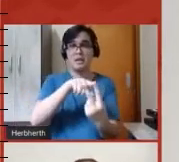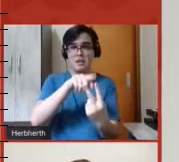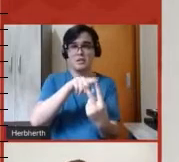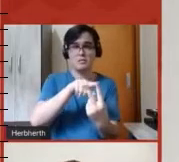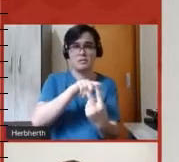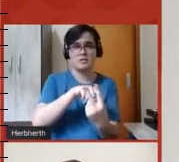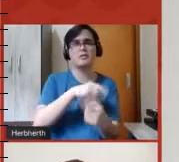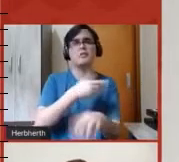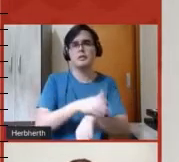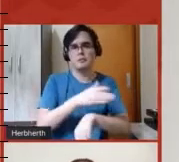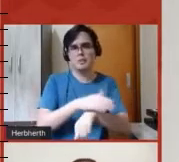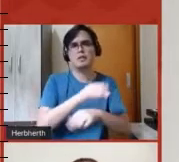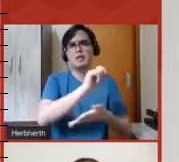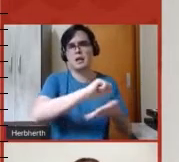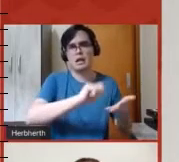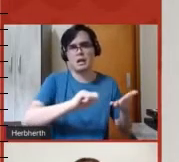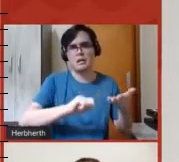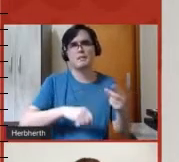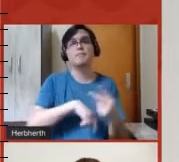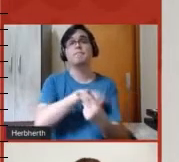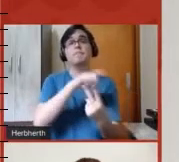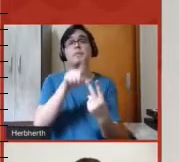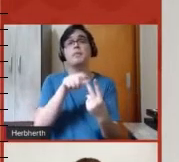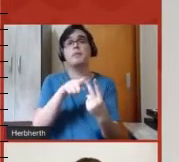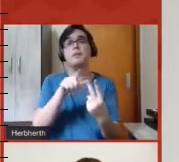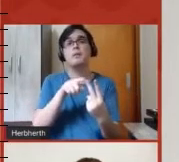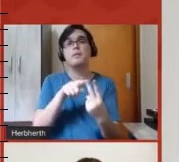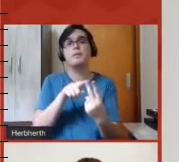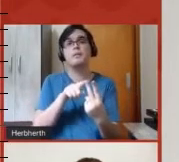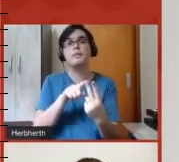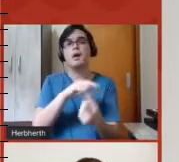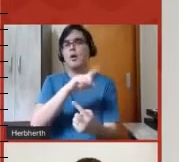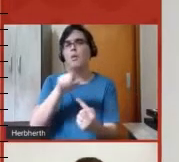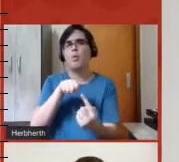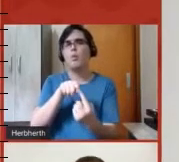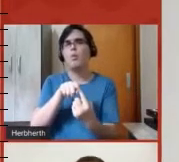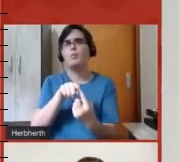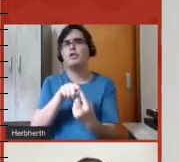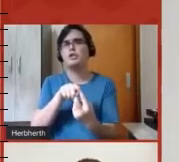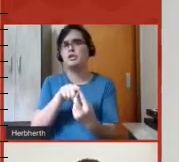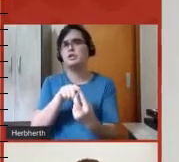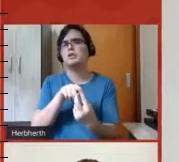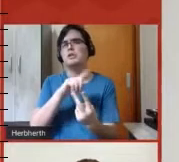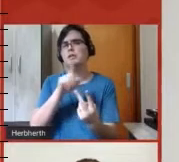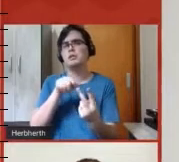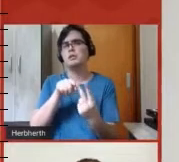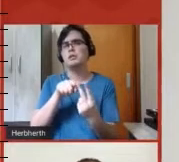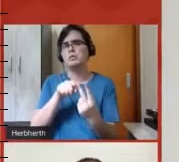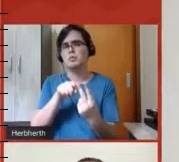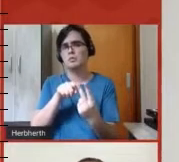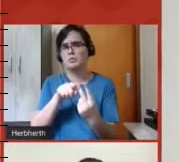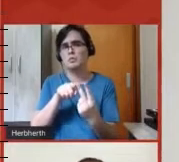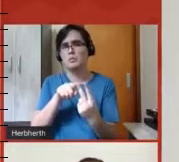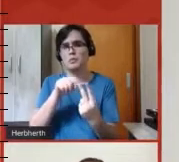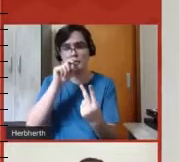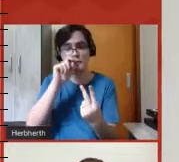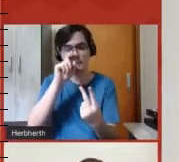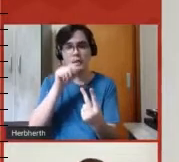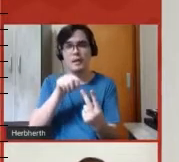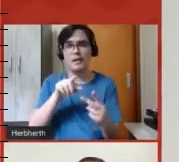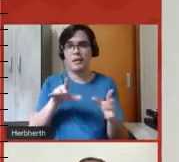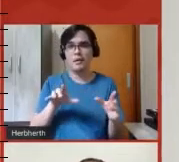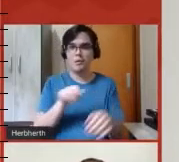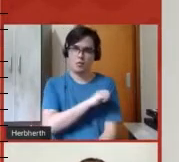sua escrita, também nós optamos por colocar os alunos para trabalhar essas tarefas em equipes,